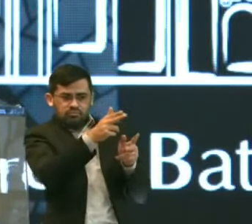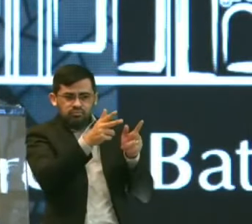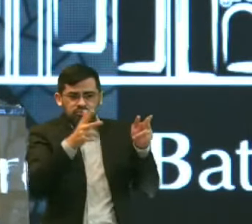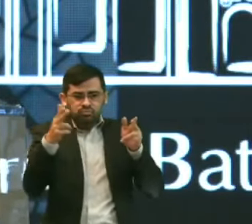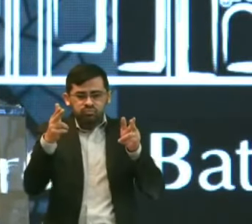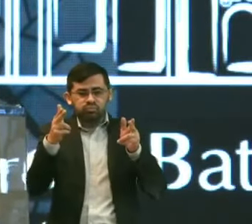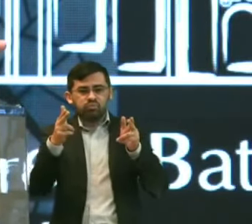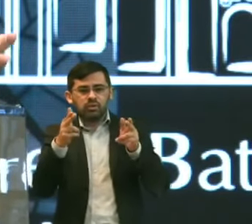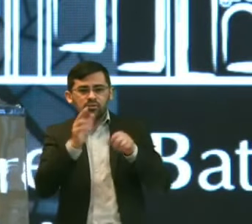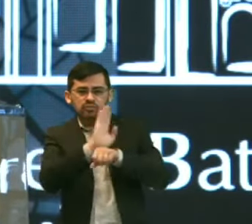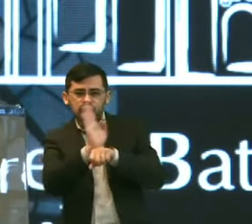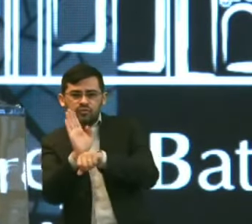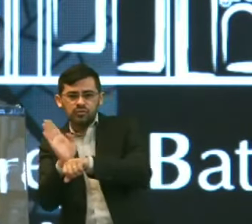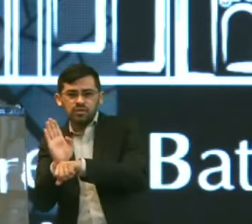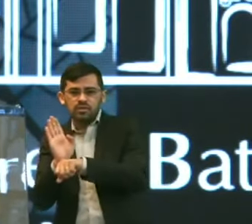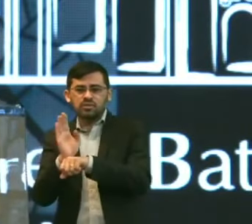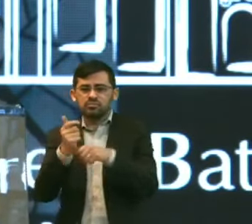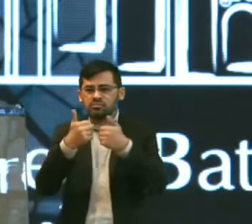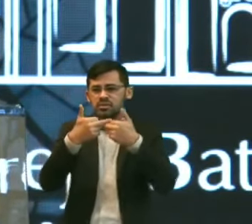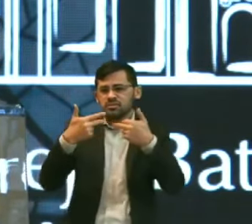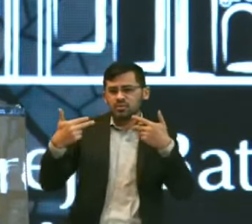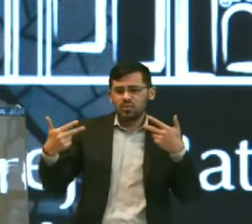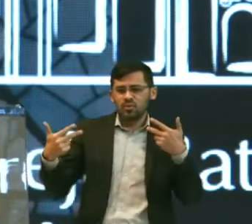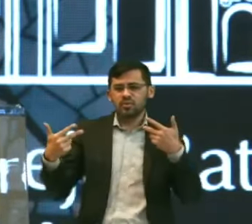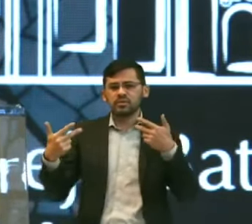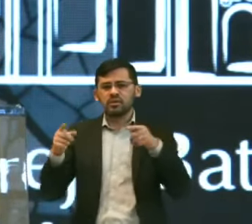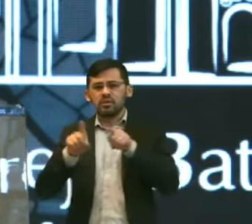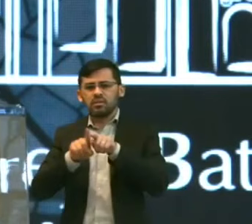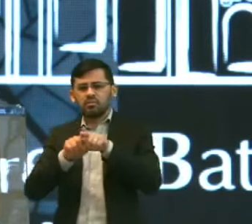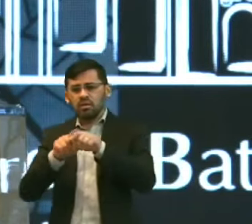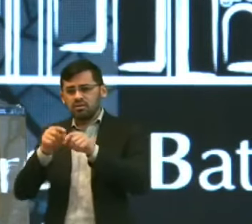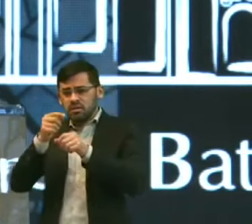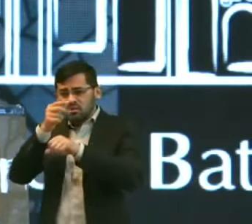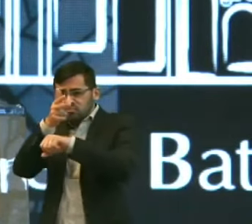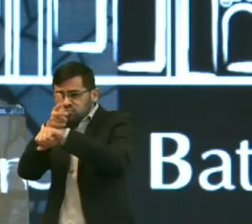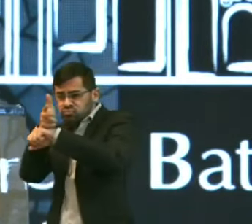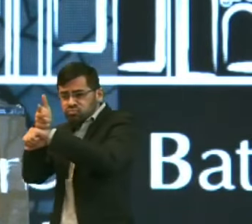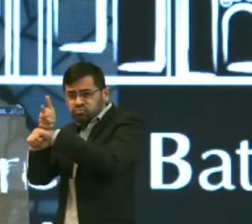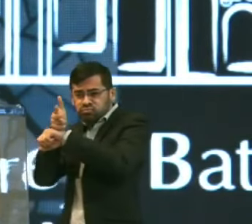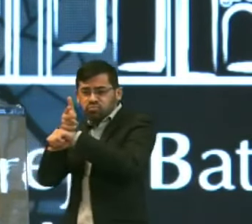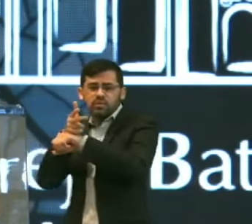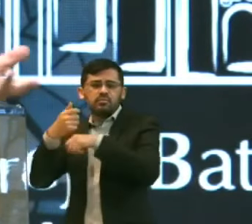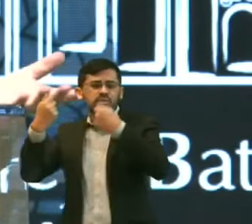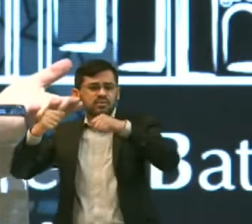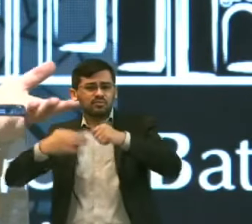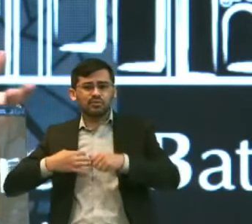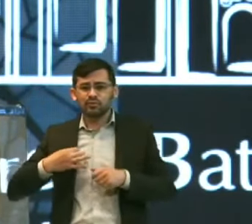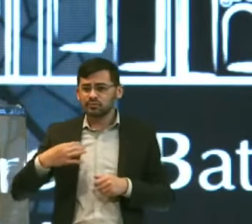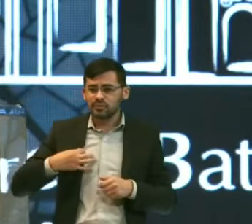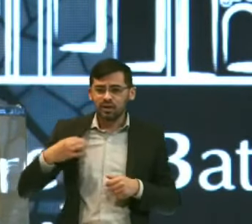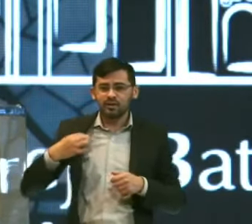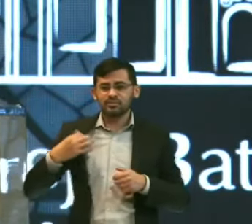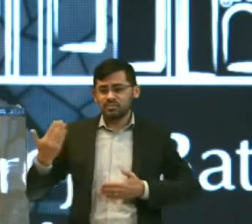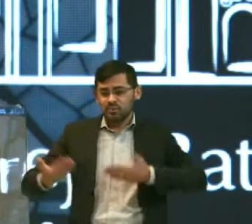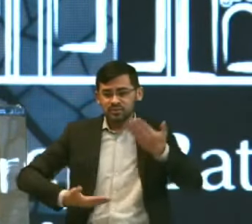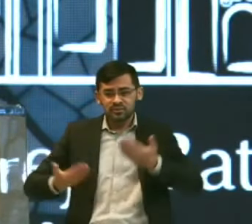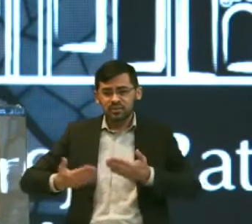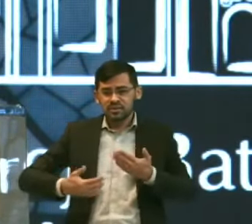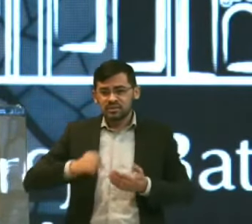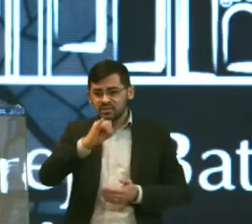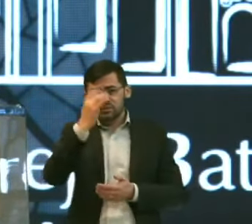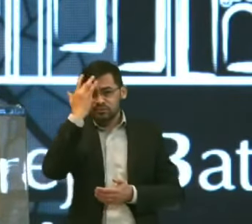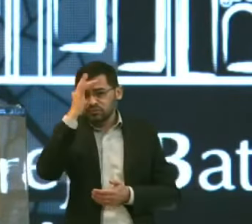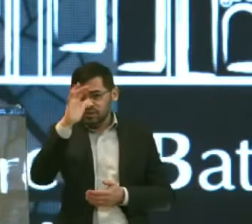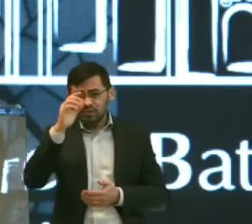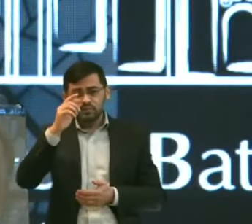Filmes Lá Os Os Programas Gente para Gravar Gente para Servir Se você não Sabe A